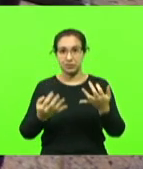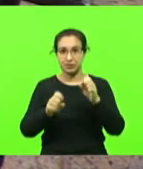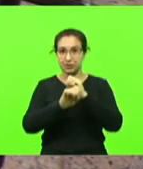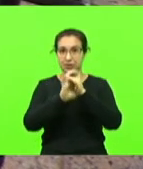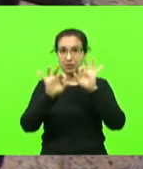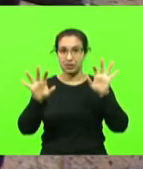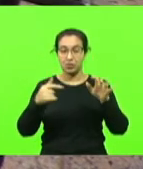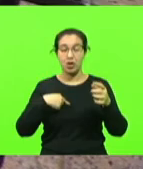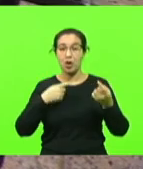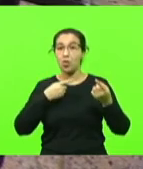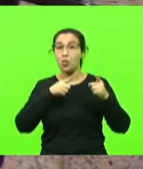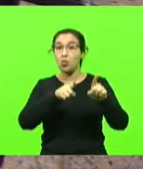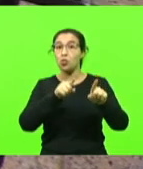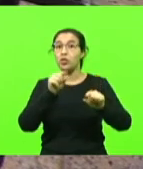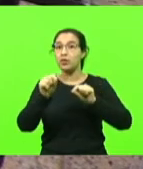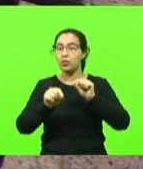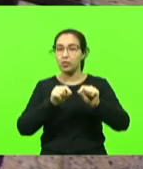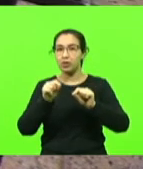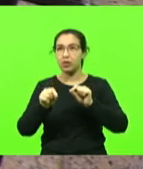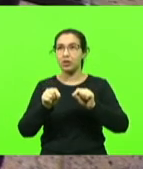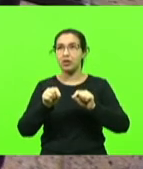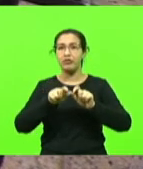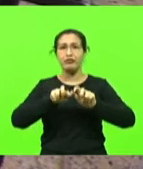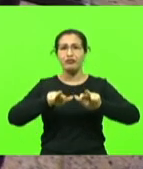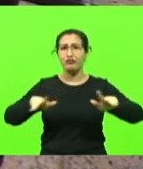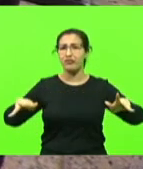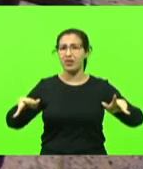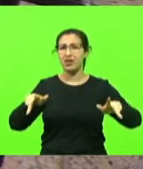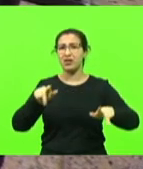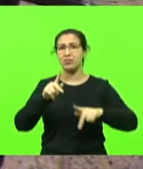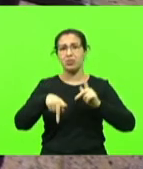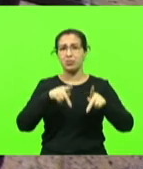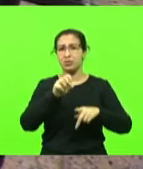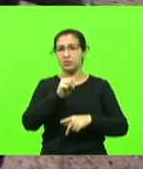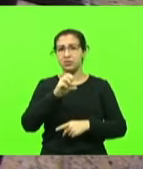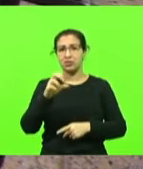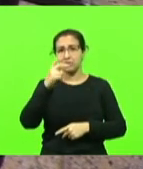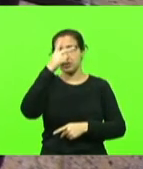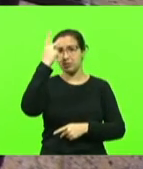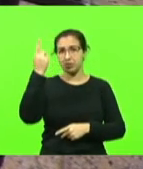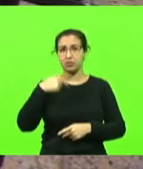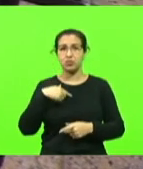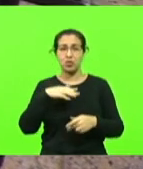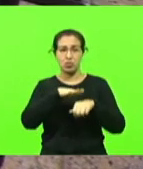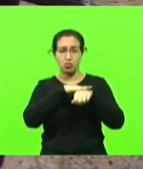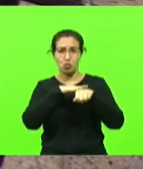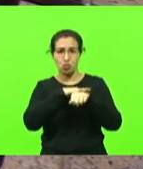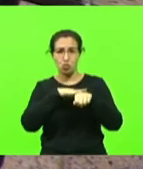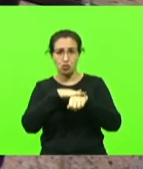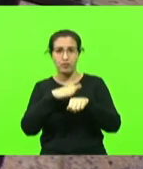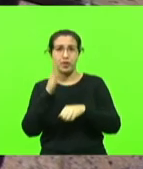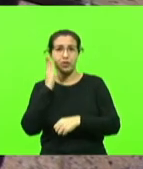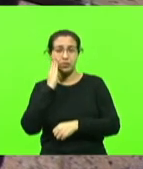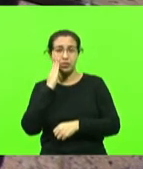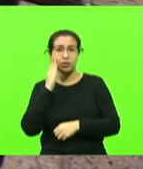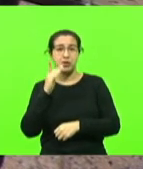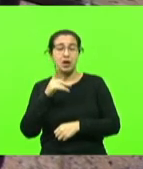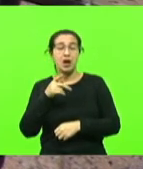Eu sou contra, e assim como tem vários catarinenses, a qual eu tenho contato, que são contra a